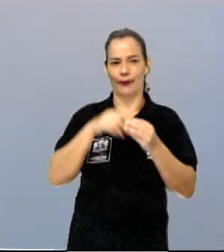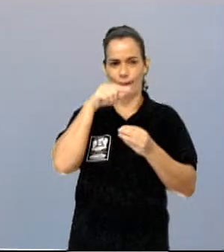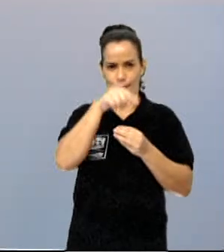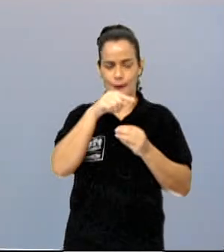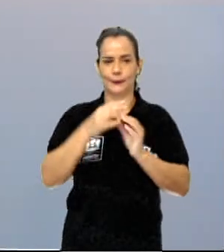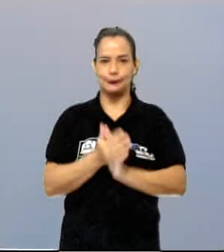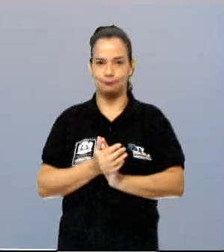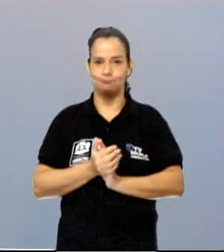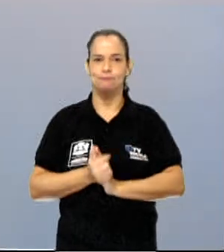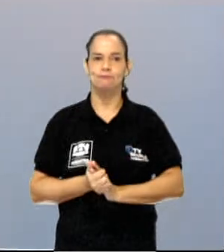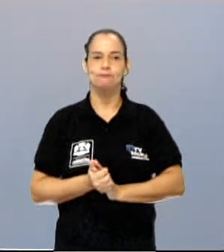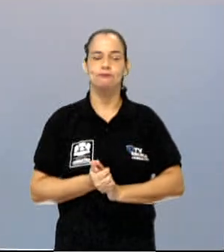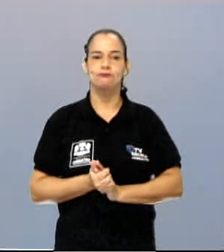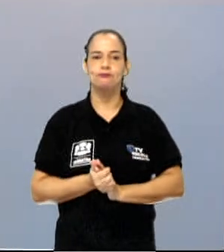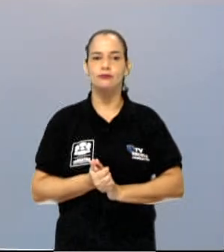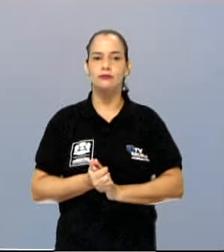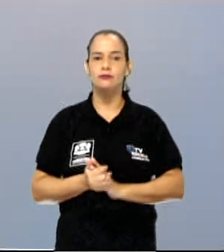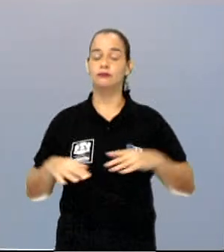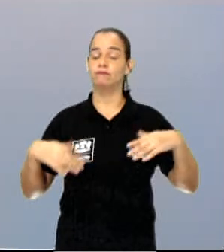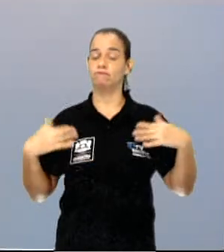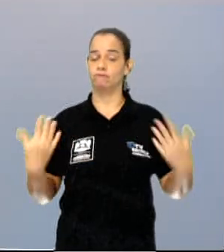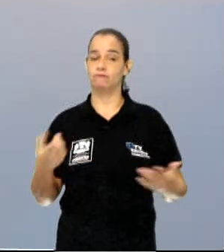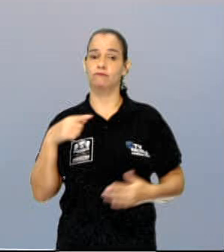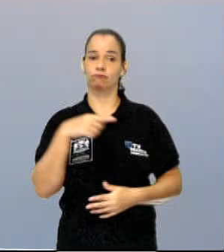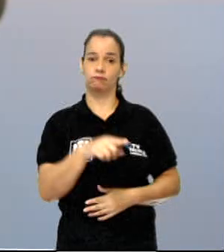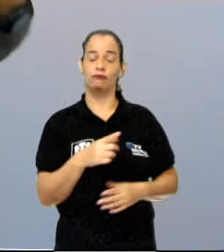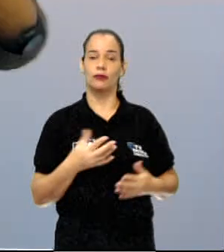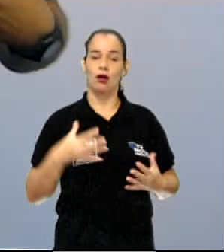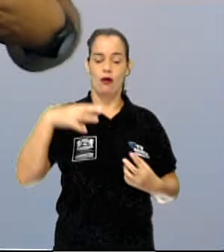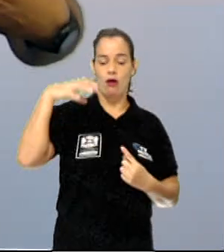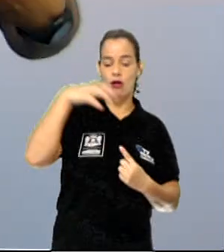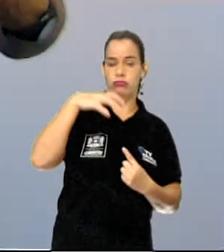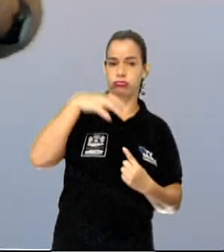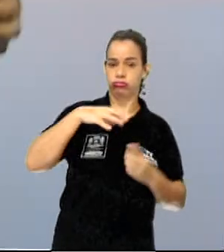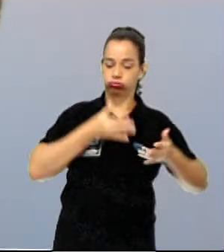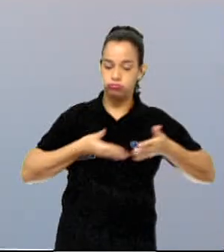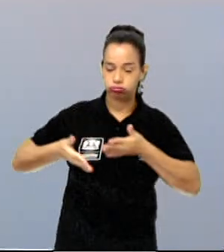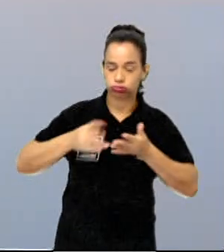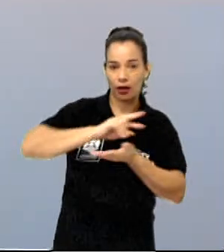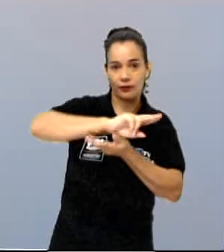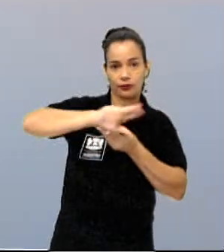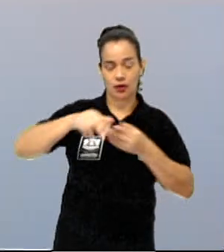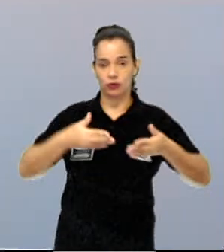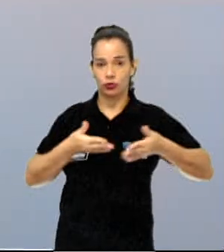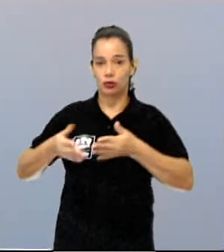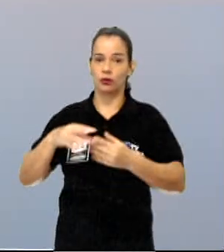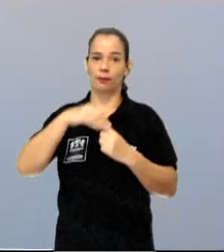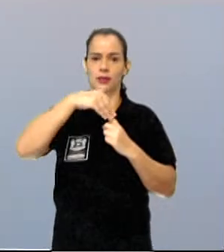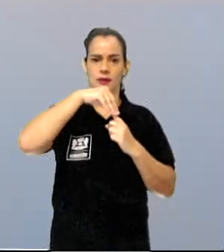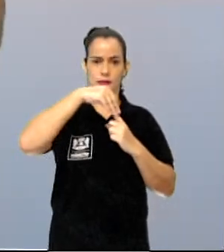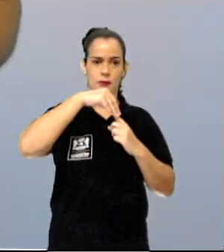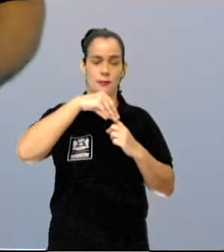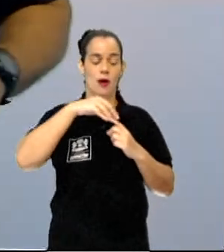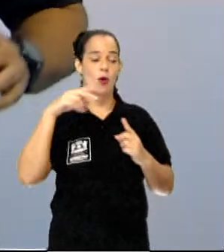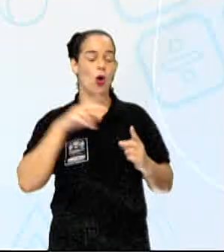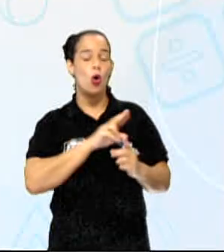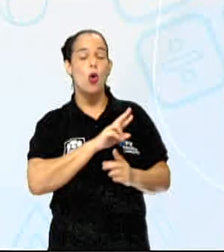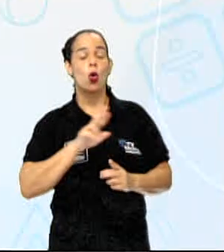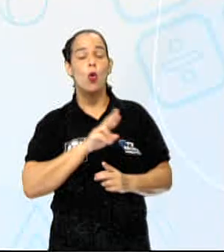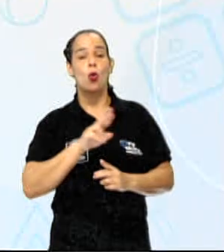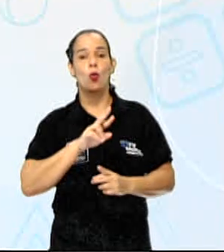ralo brasileiro. E aí, a influência desses rios, de vários rios, entre eles o principal, o rio Paraguai,